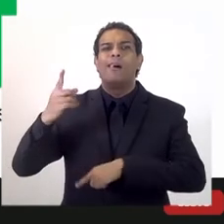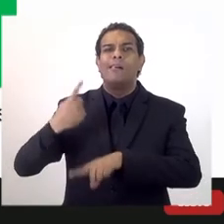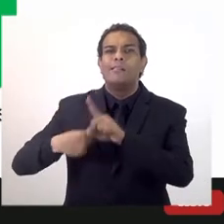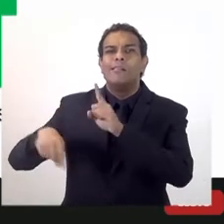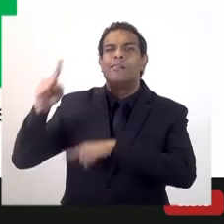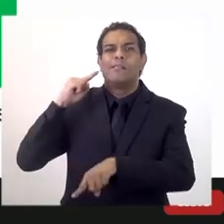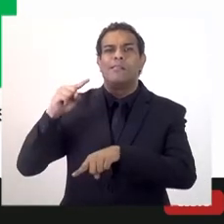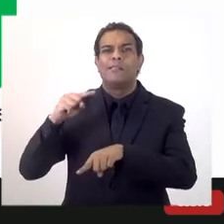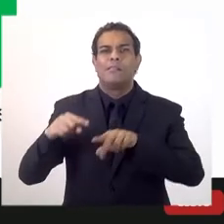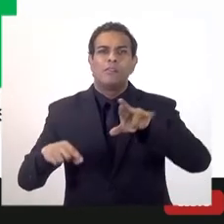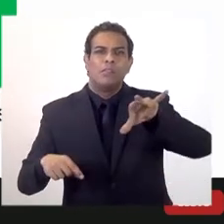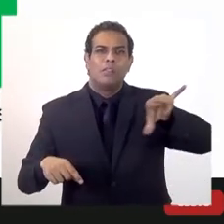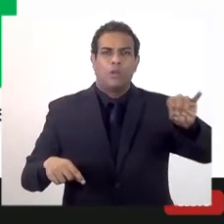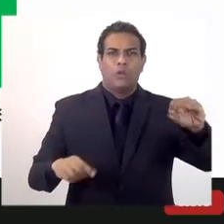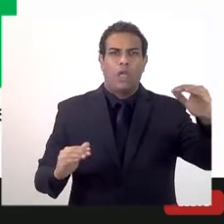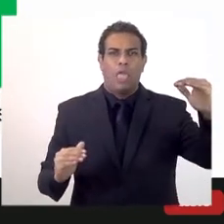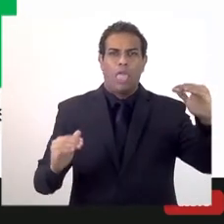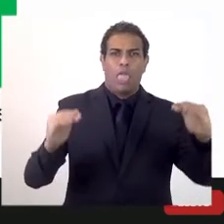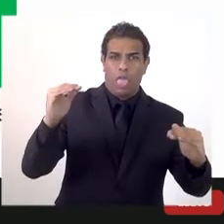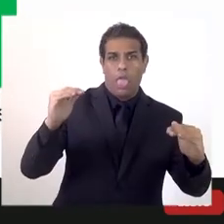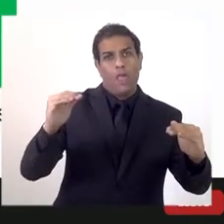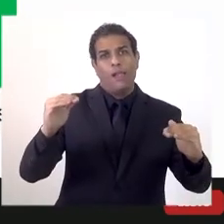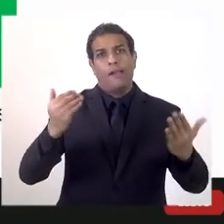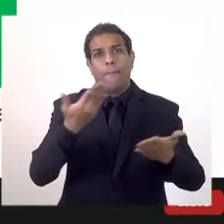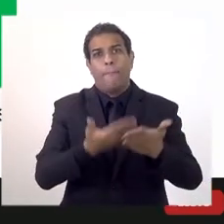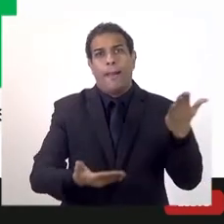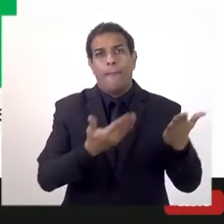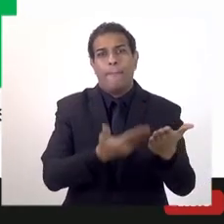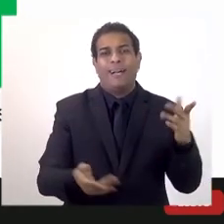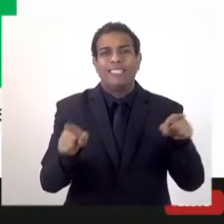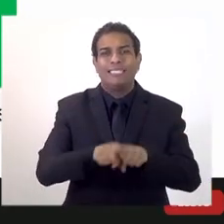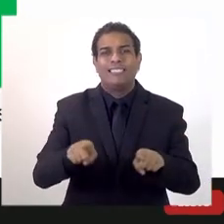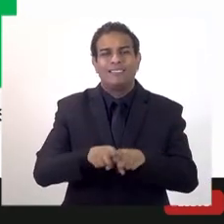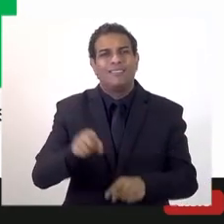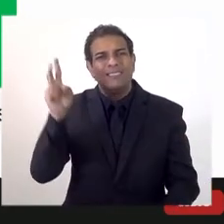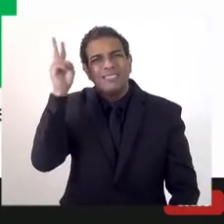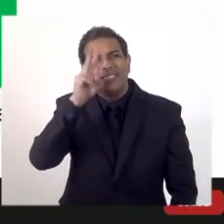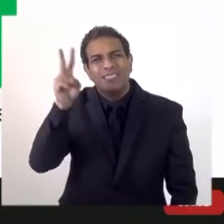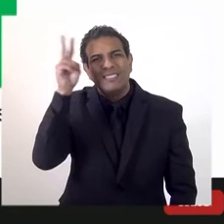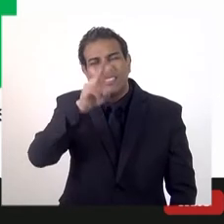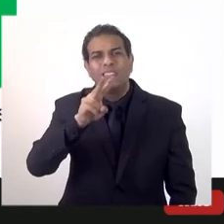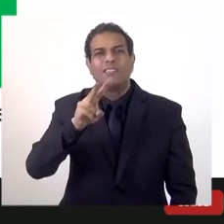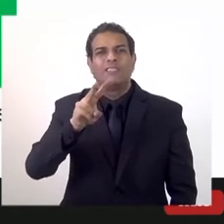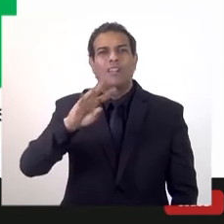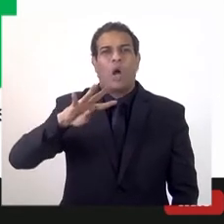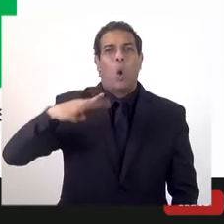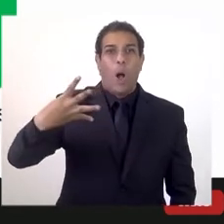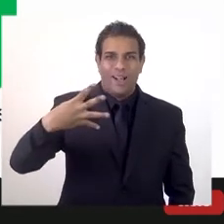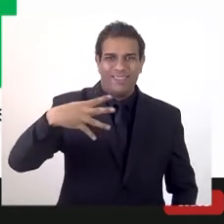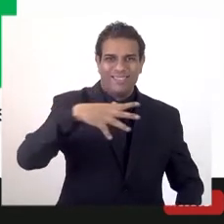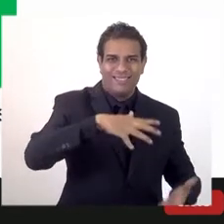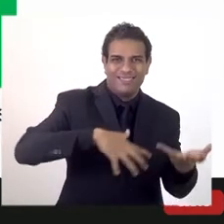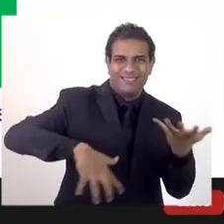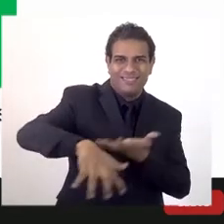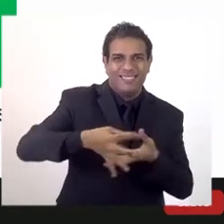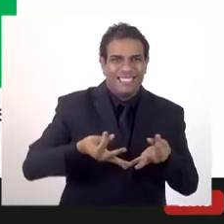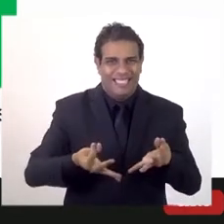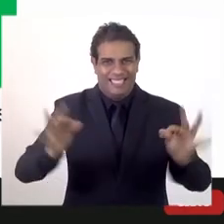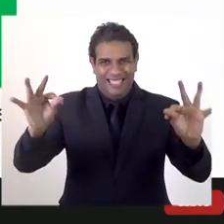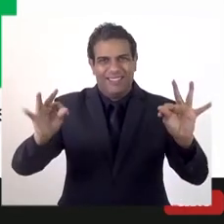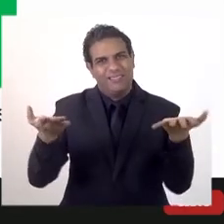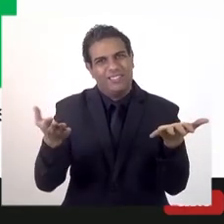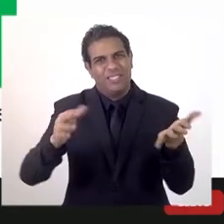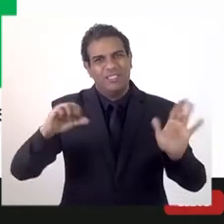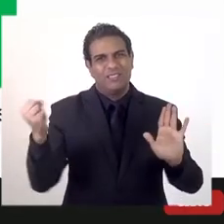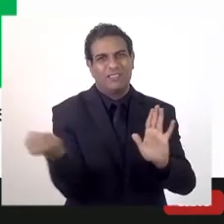no Estado do Rio de Janeiro é cerca de só 9%. Mesmo na quarta revolução tecnológica, como tem sido chamada,